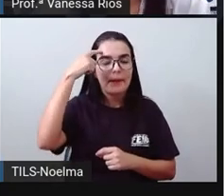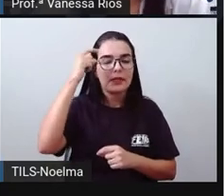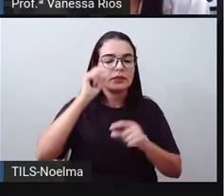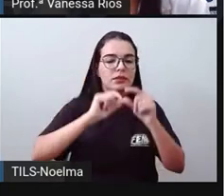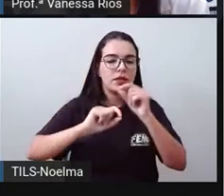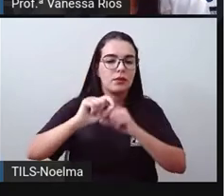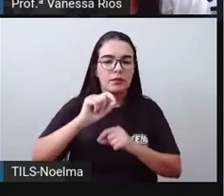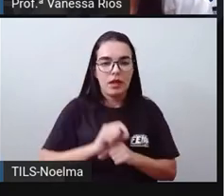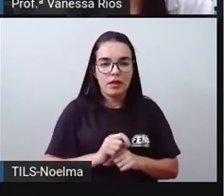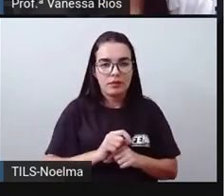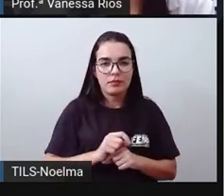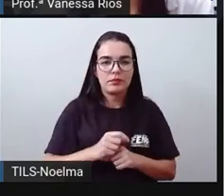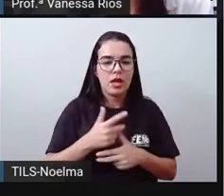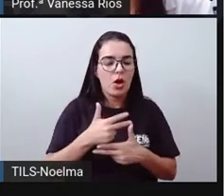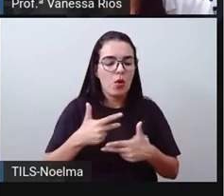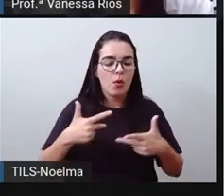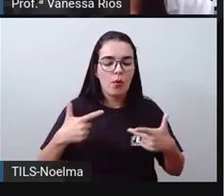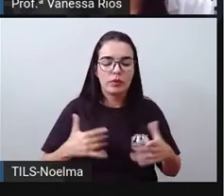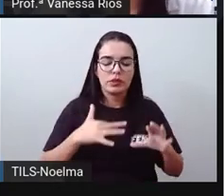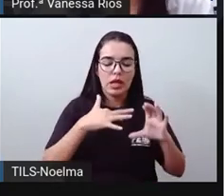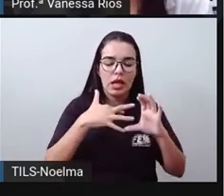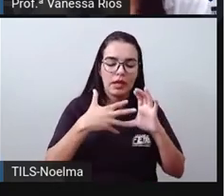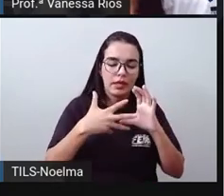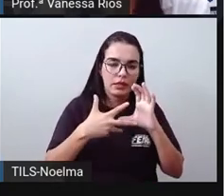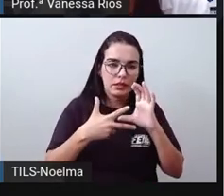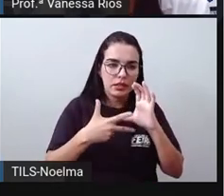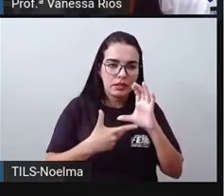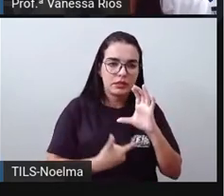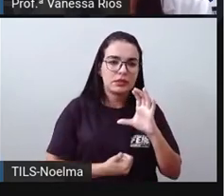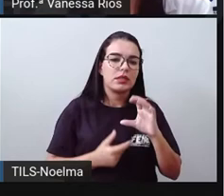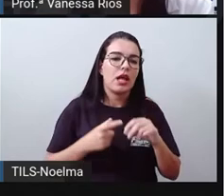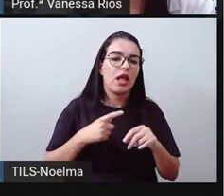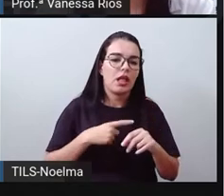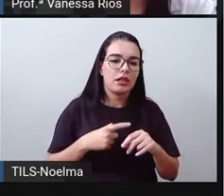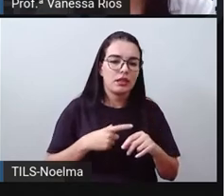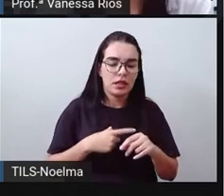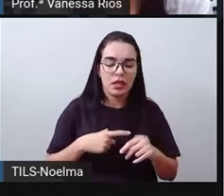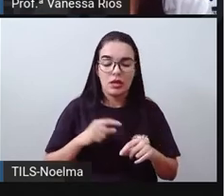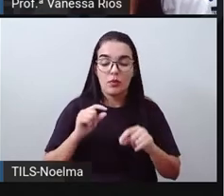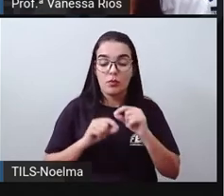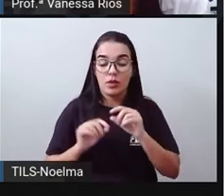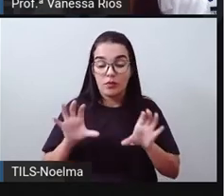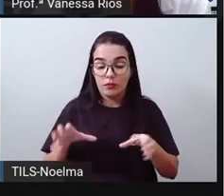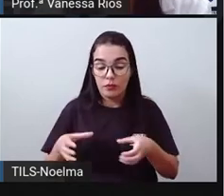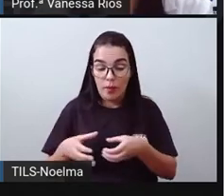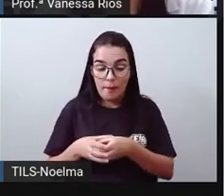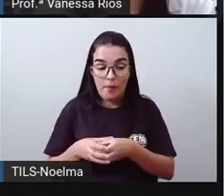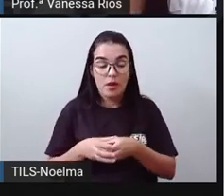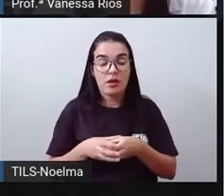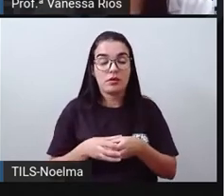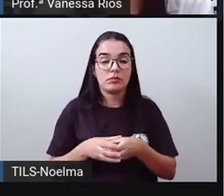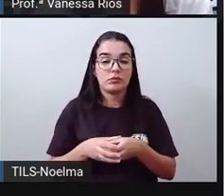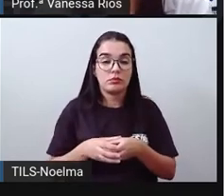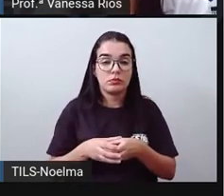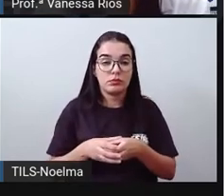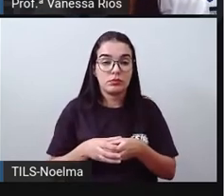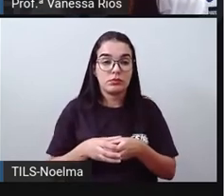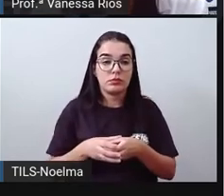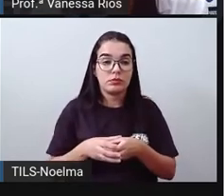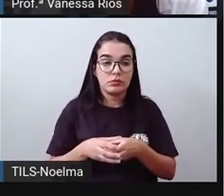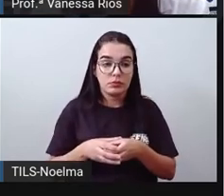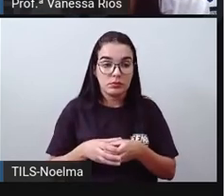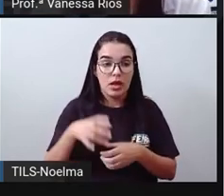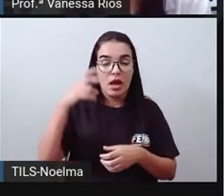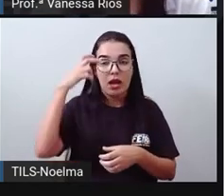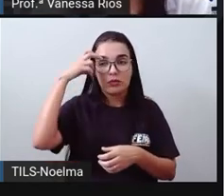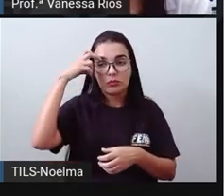enorme de características, de aspectos que vão formando, que vão ali compondo a